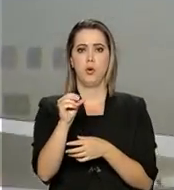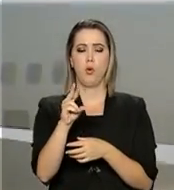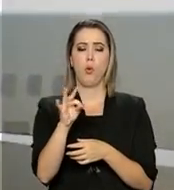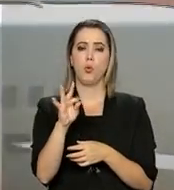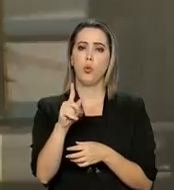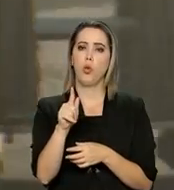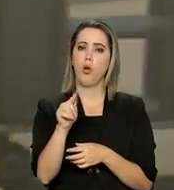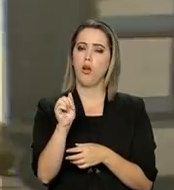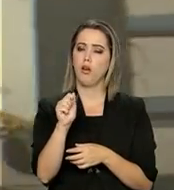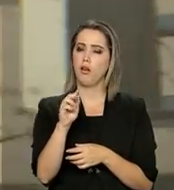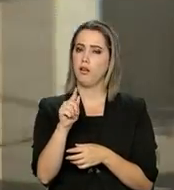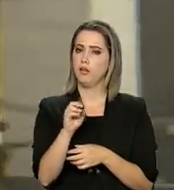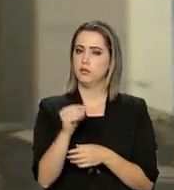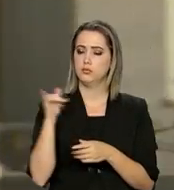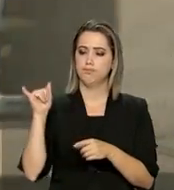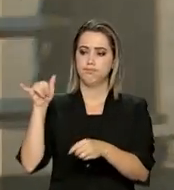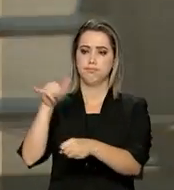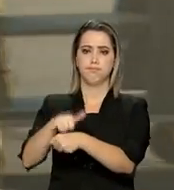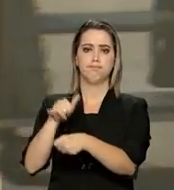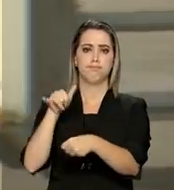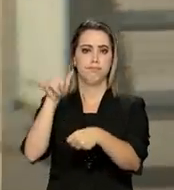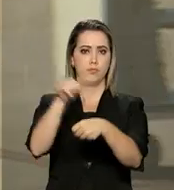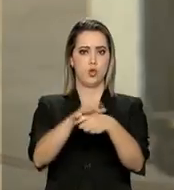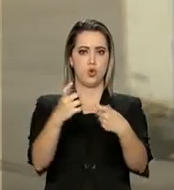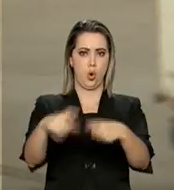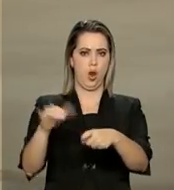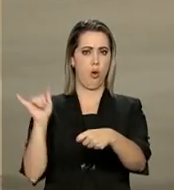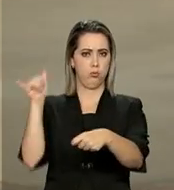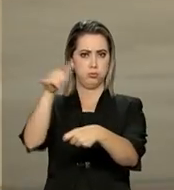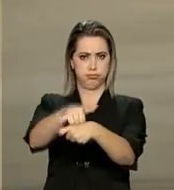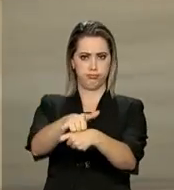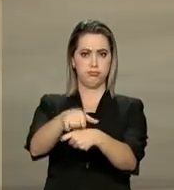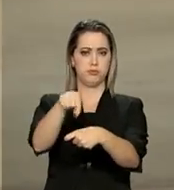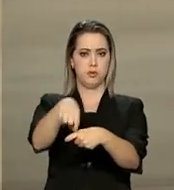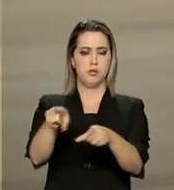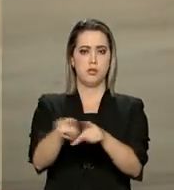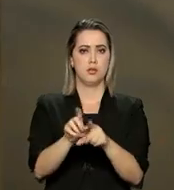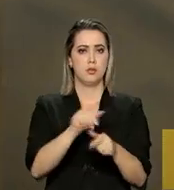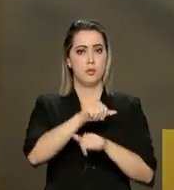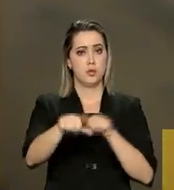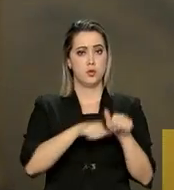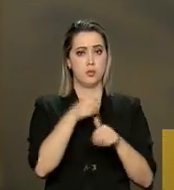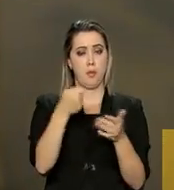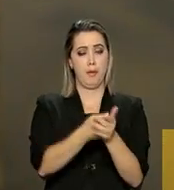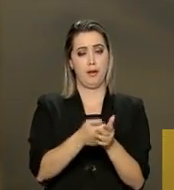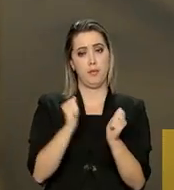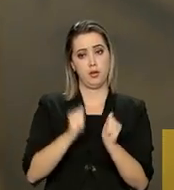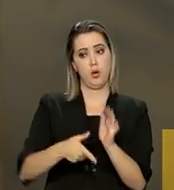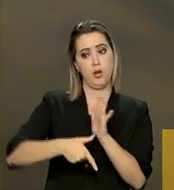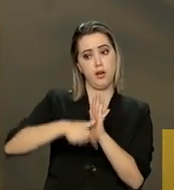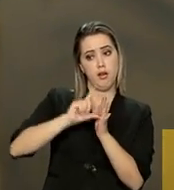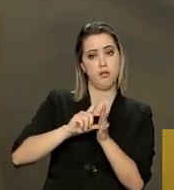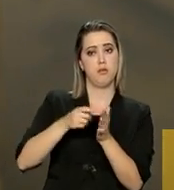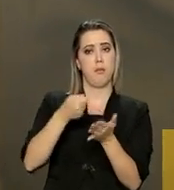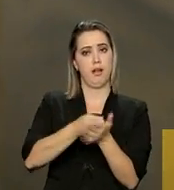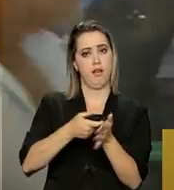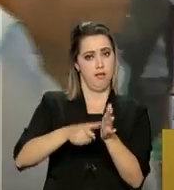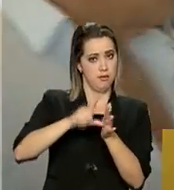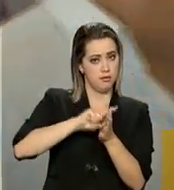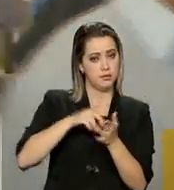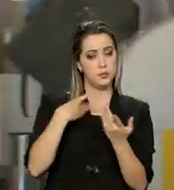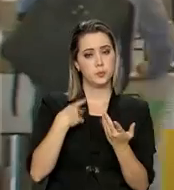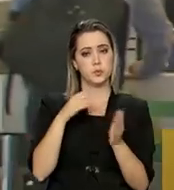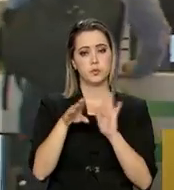aeroportos. Com isso, as administradoras vão poder alterar o cronograma de pagamento antecipando parcelas. A medida